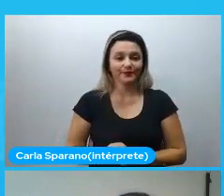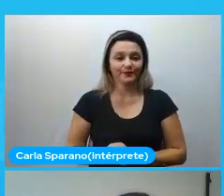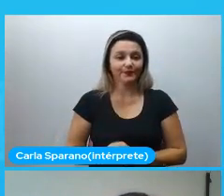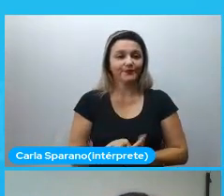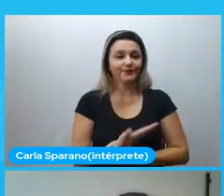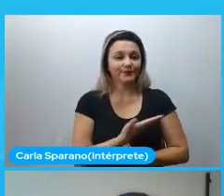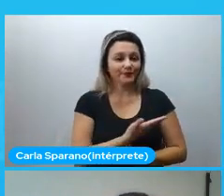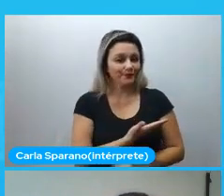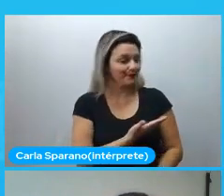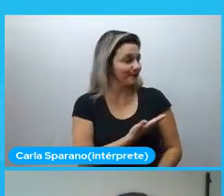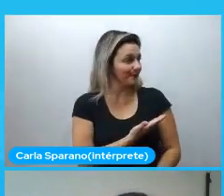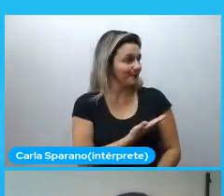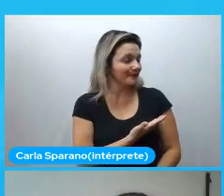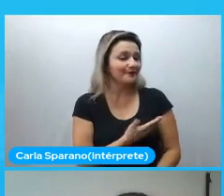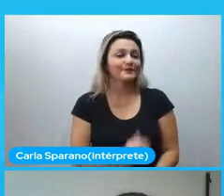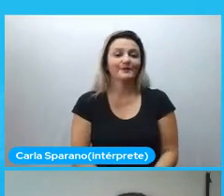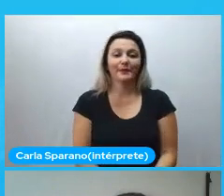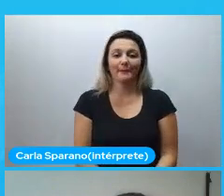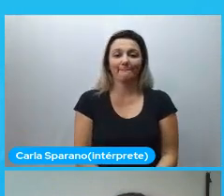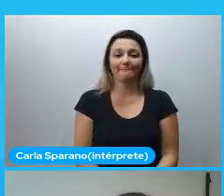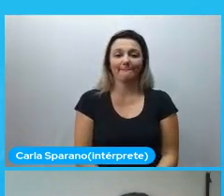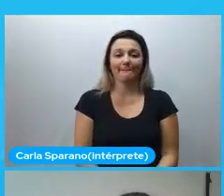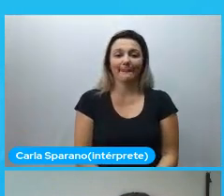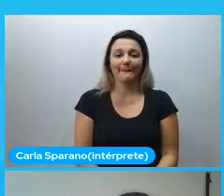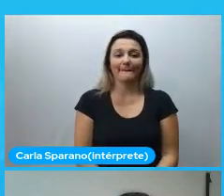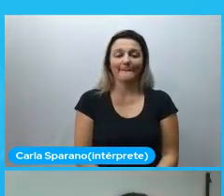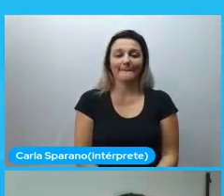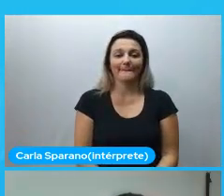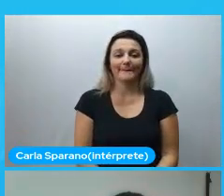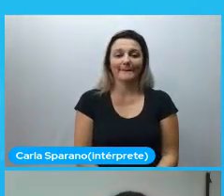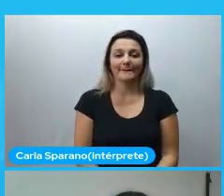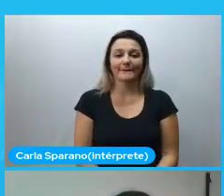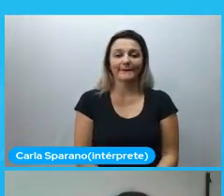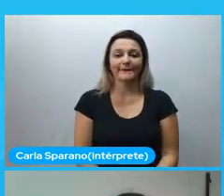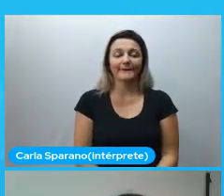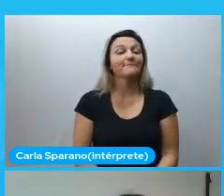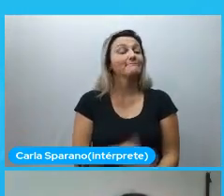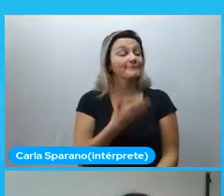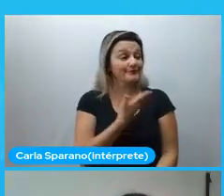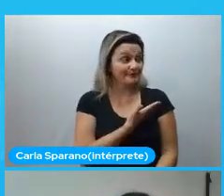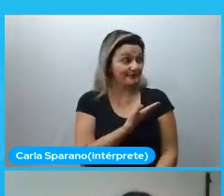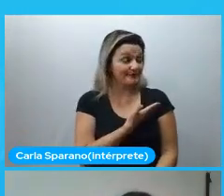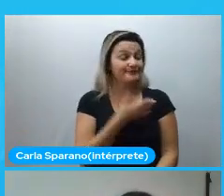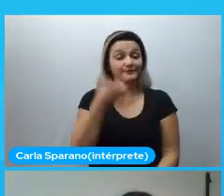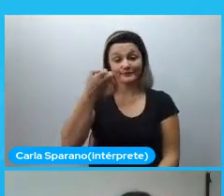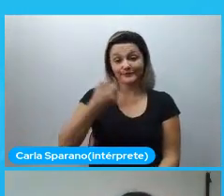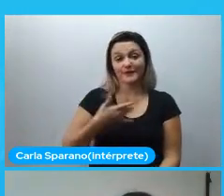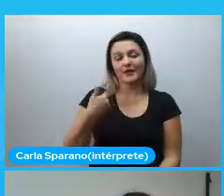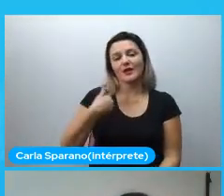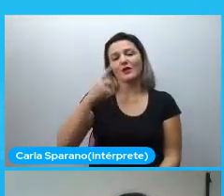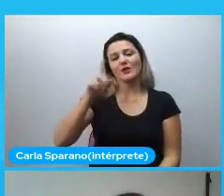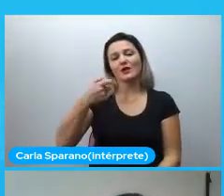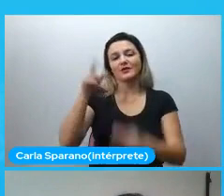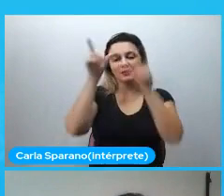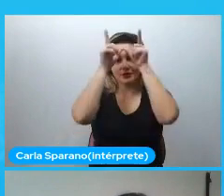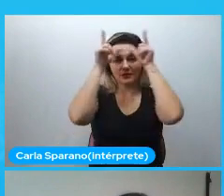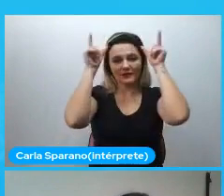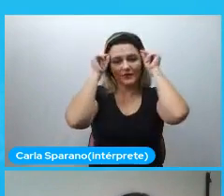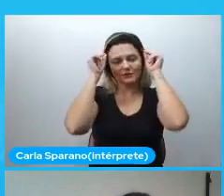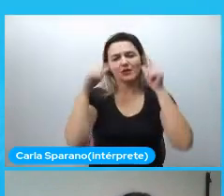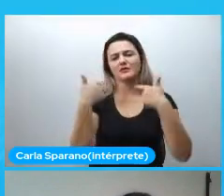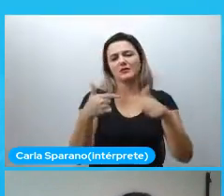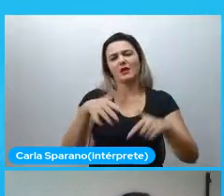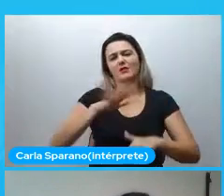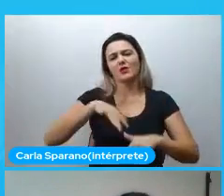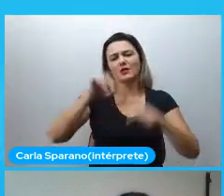eu sou ex-enfermeira, não atuo mais na área, já